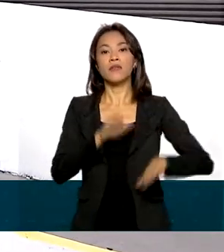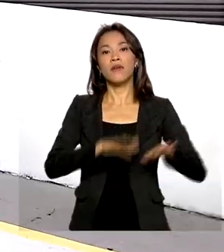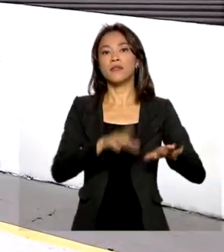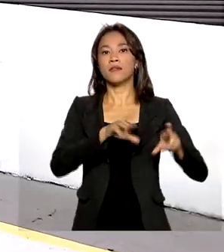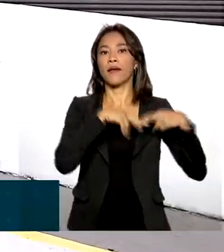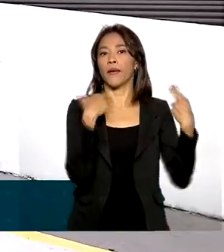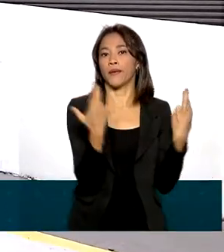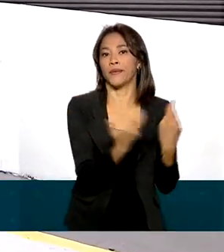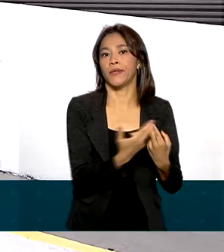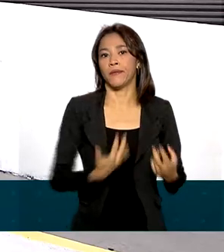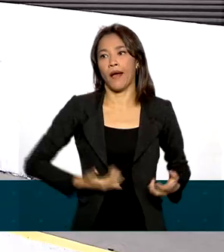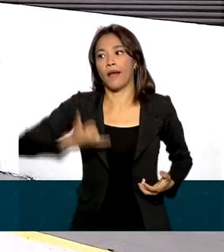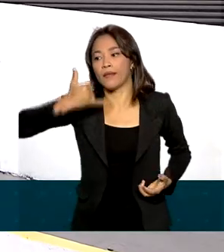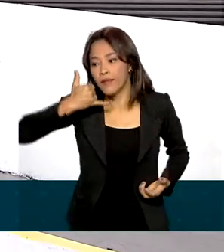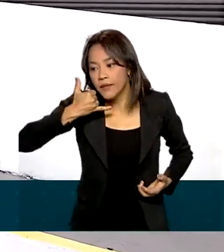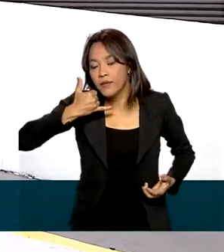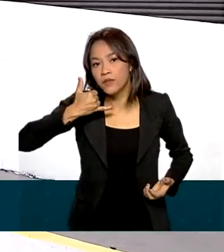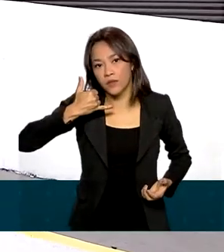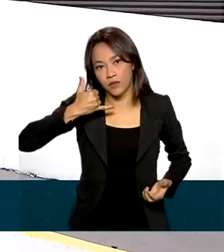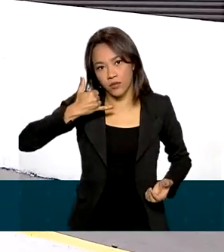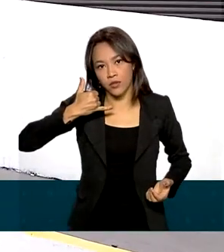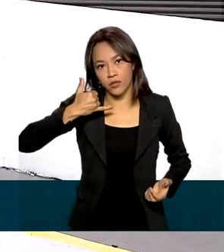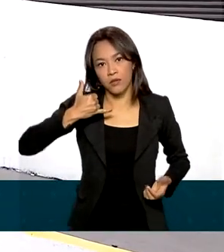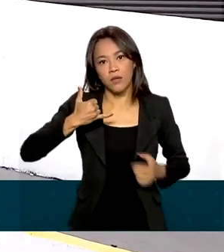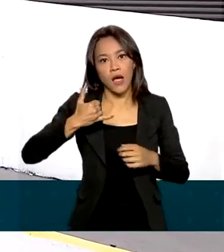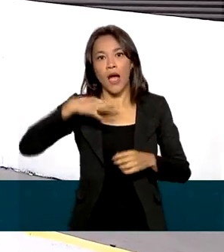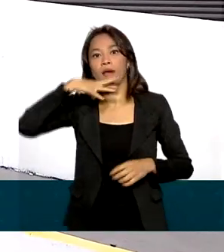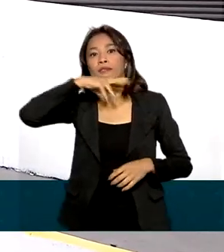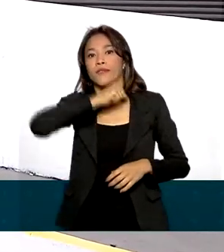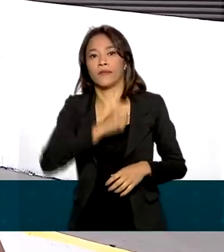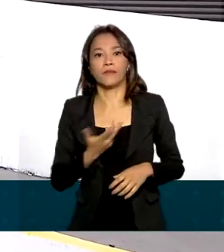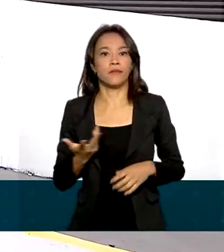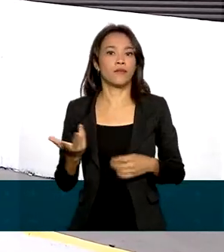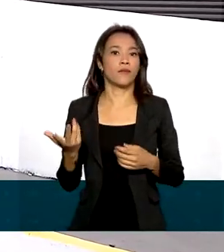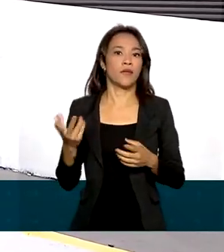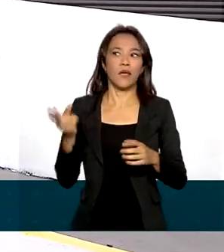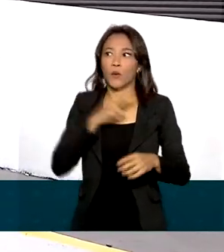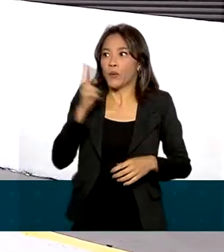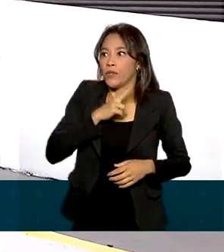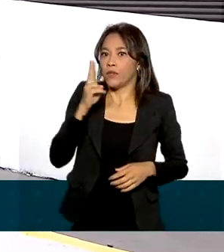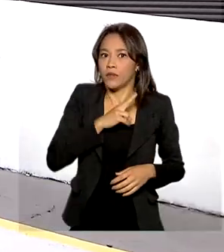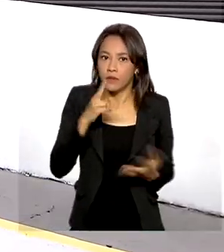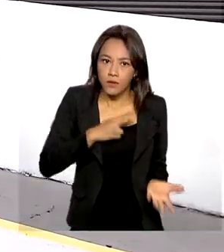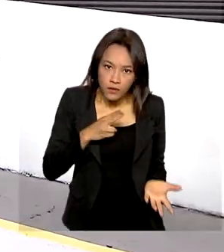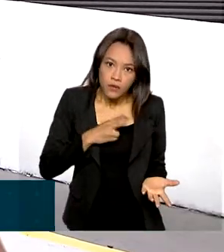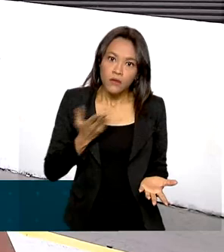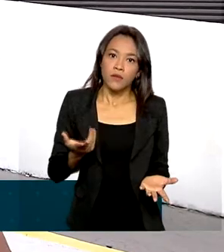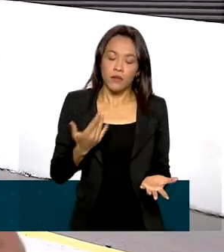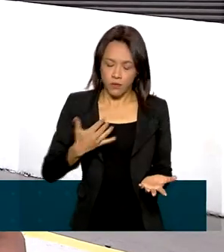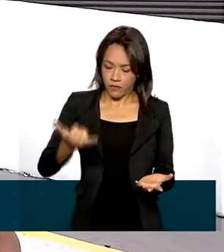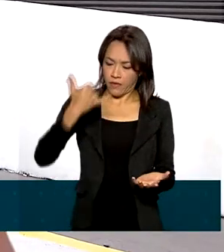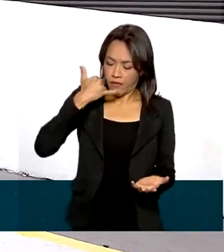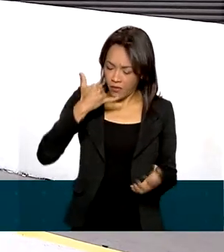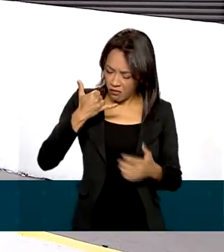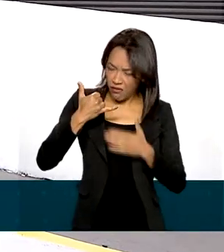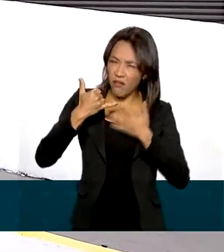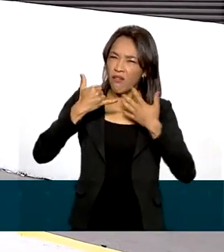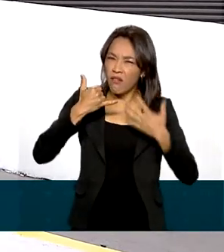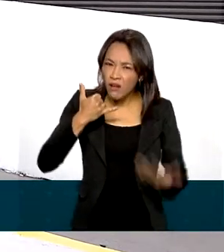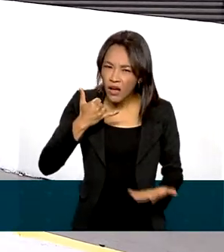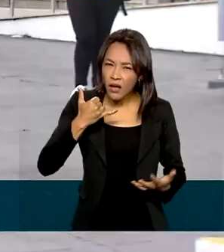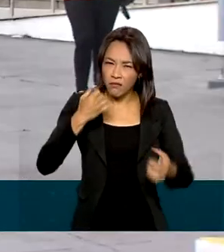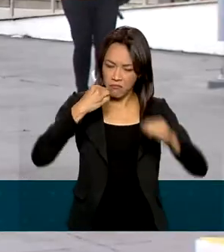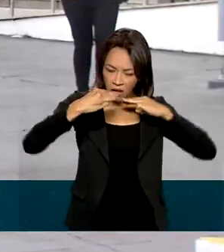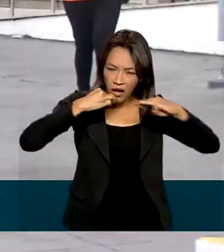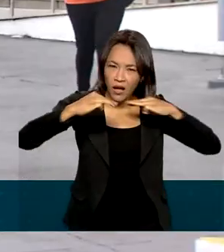reunião, atende um telefone achando que é uma urgência e quando você vai ver é atendimento de